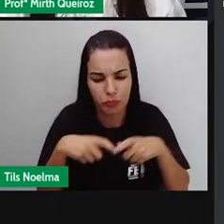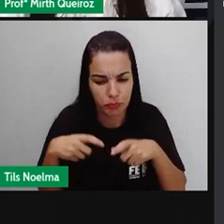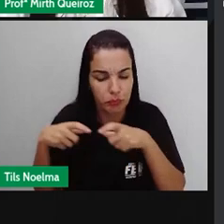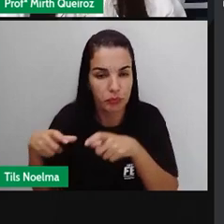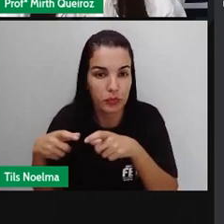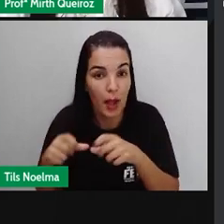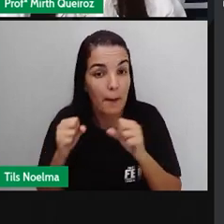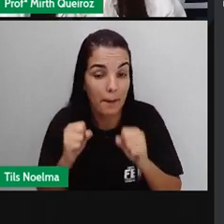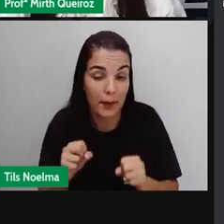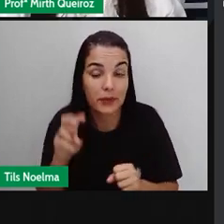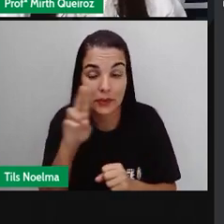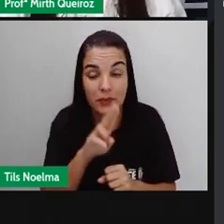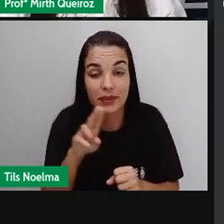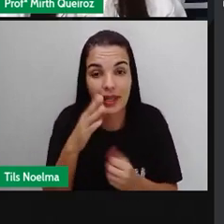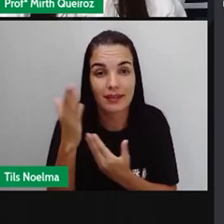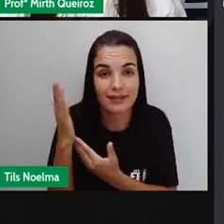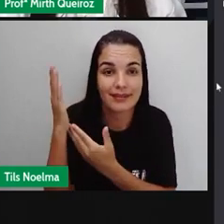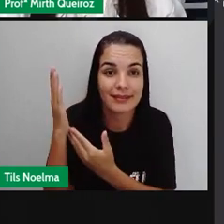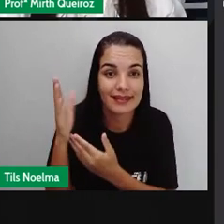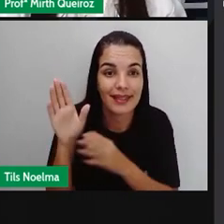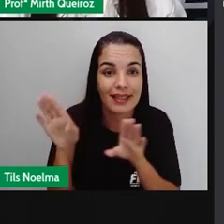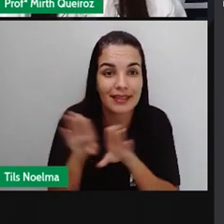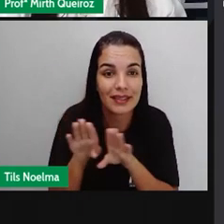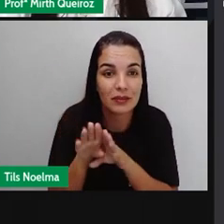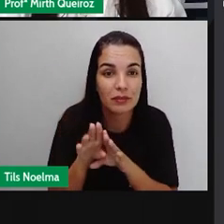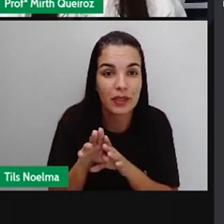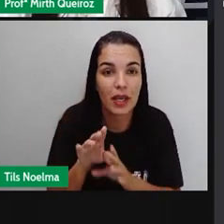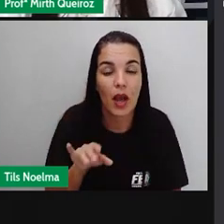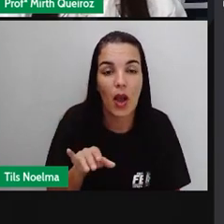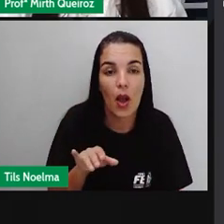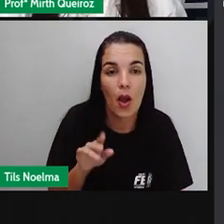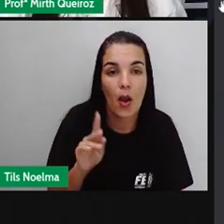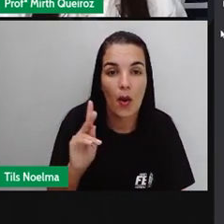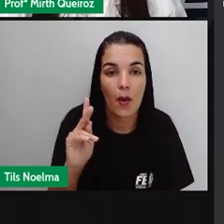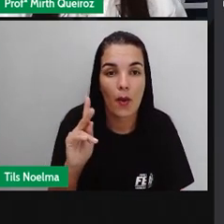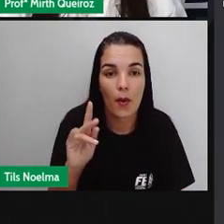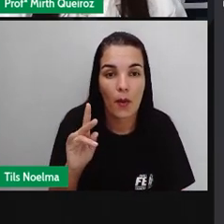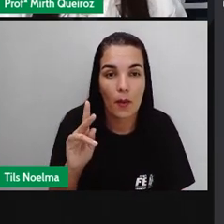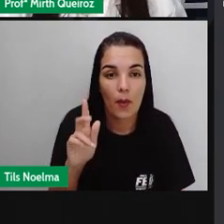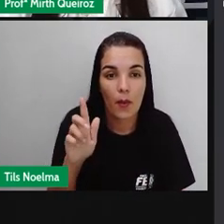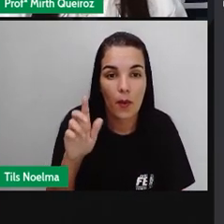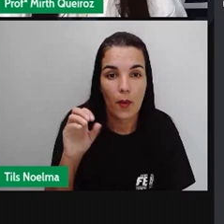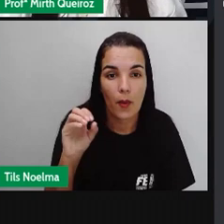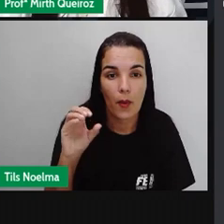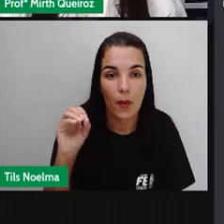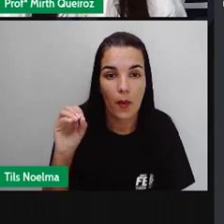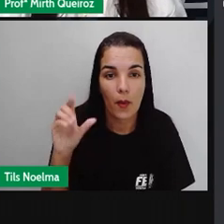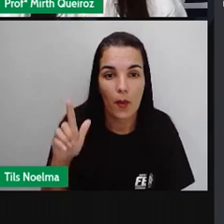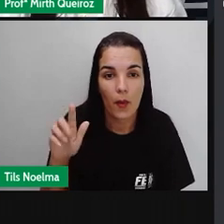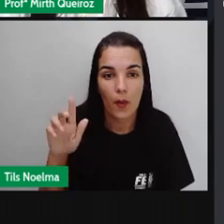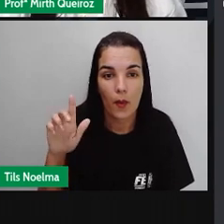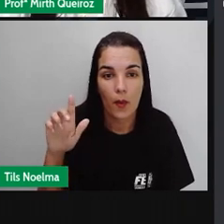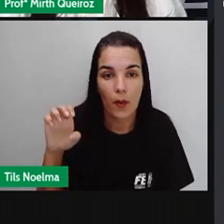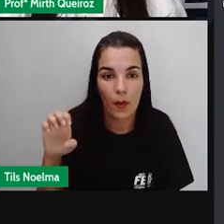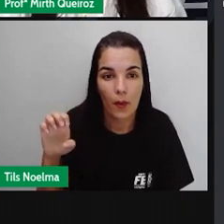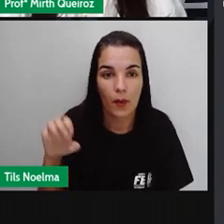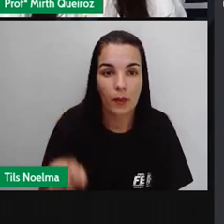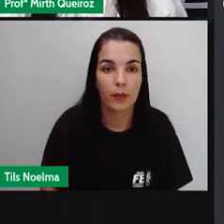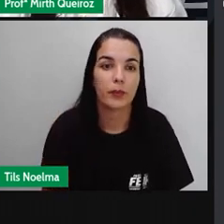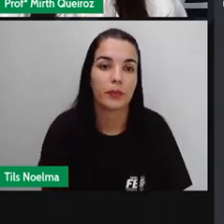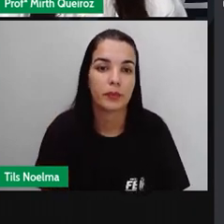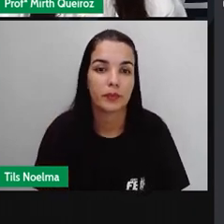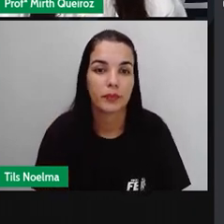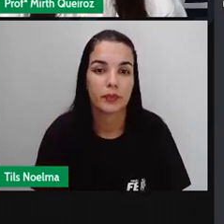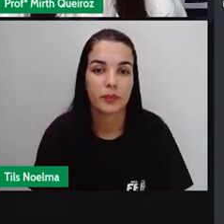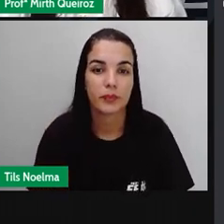pode utilizar também aqui o Google It, né? Para a gente identificar alguns locais. gente